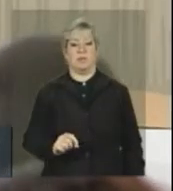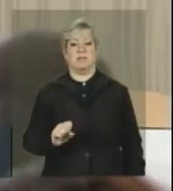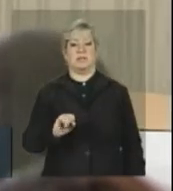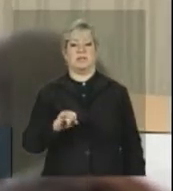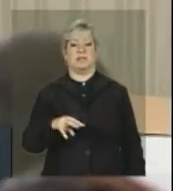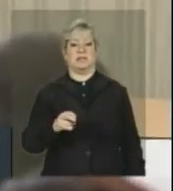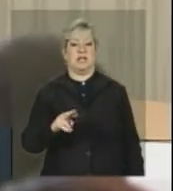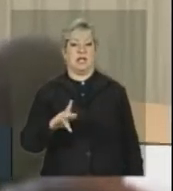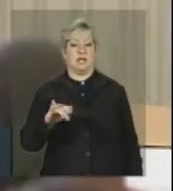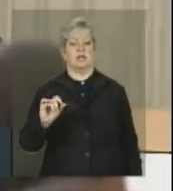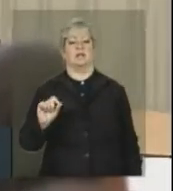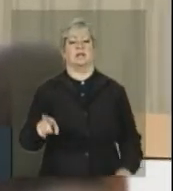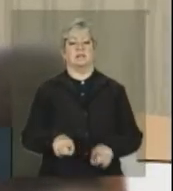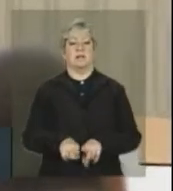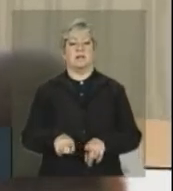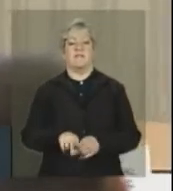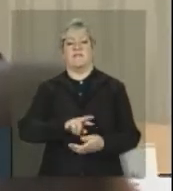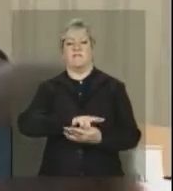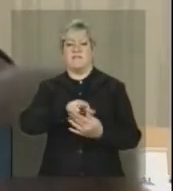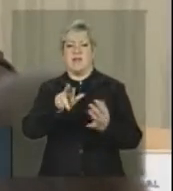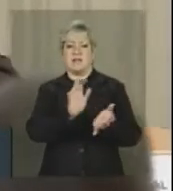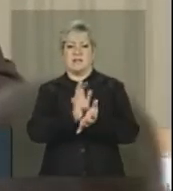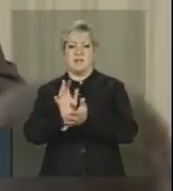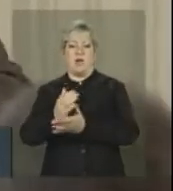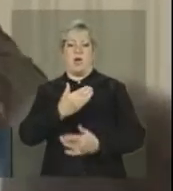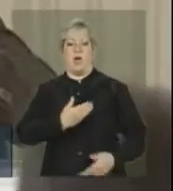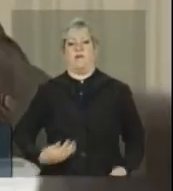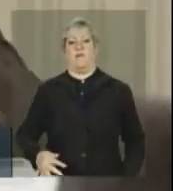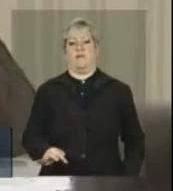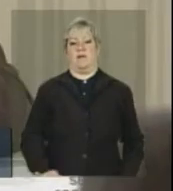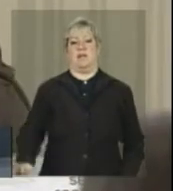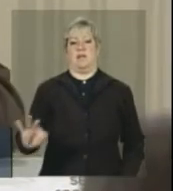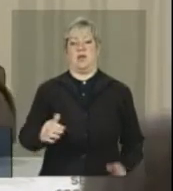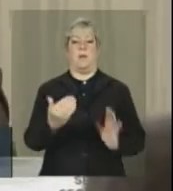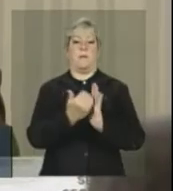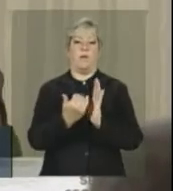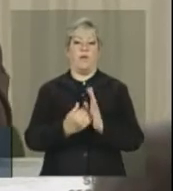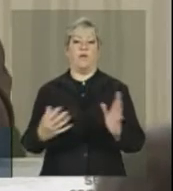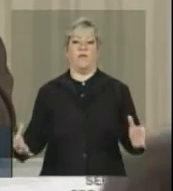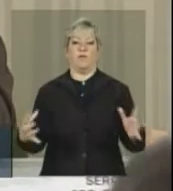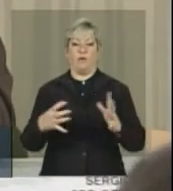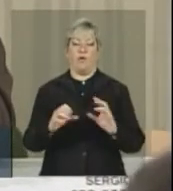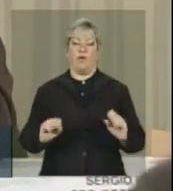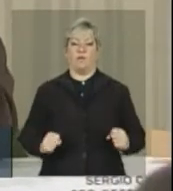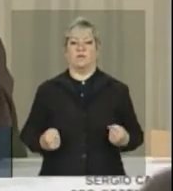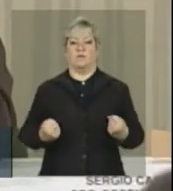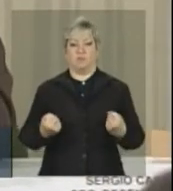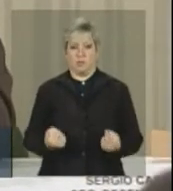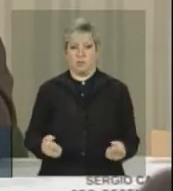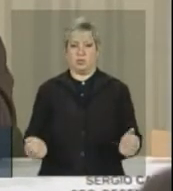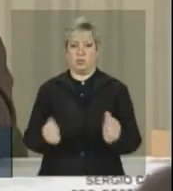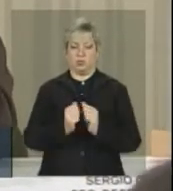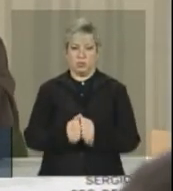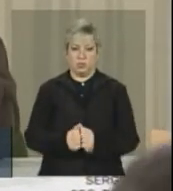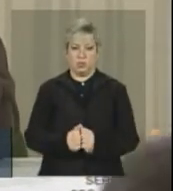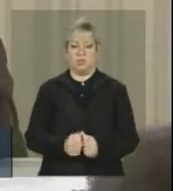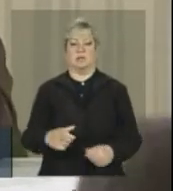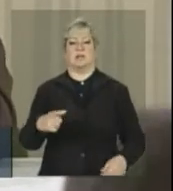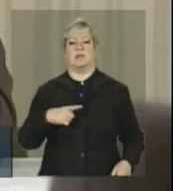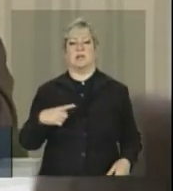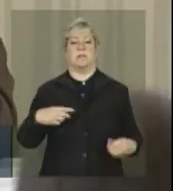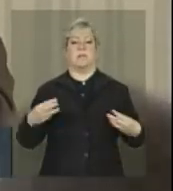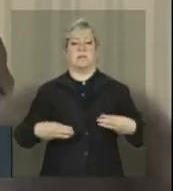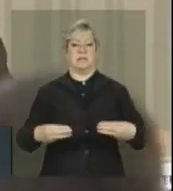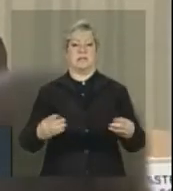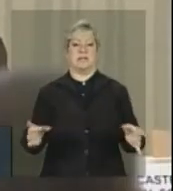governo federal, quer dizer, o programa envolve, num esforço conjunto, a ação do Ministério da Integração Nacional,